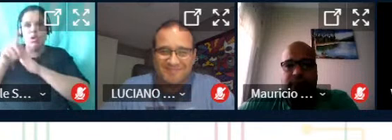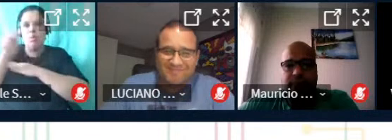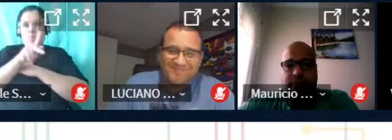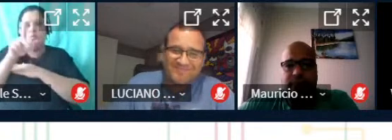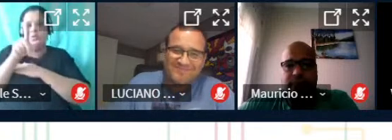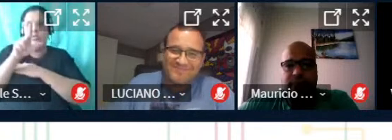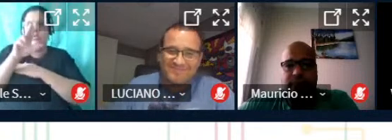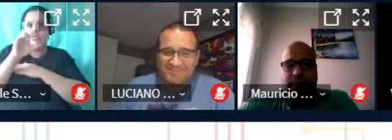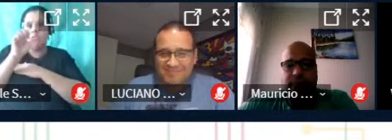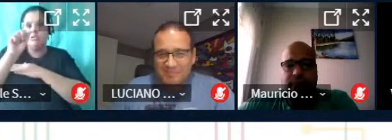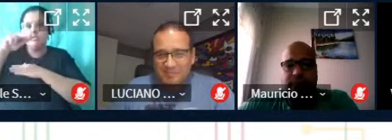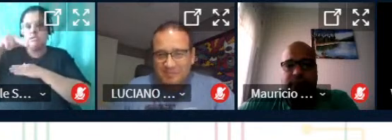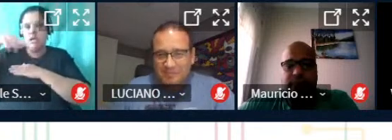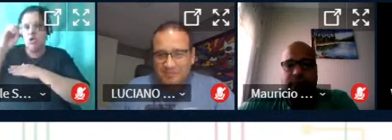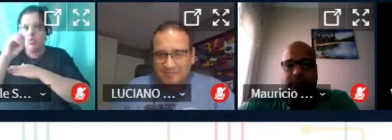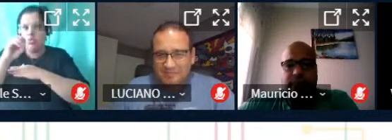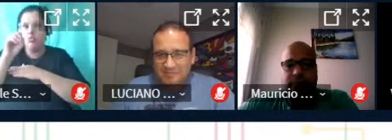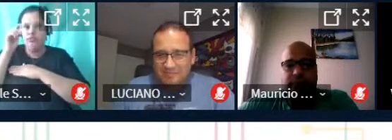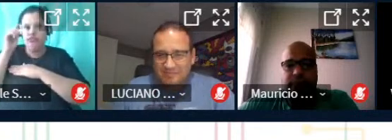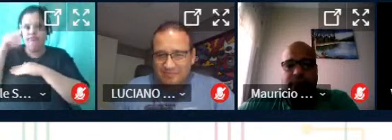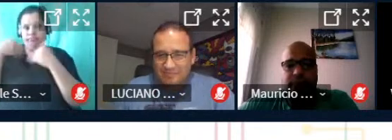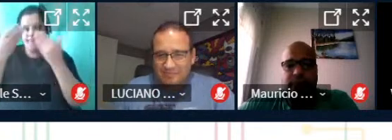Luciano contigo